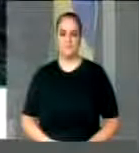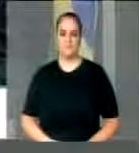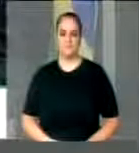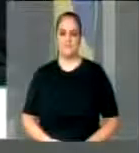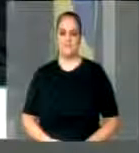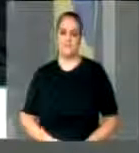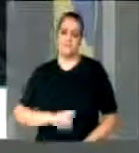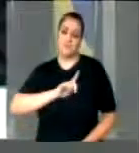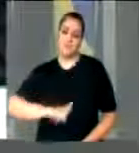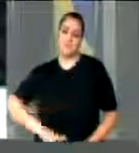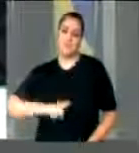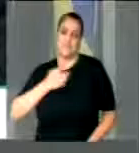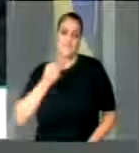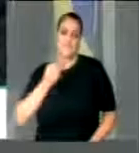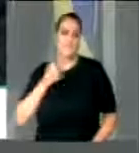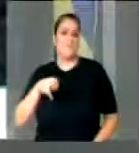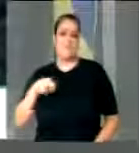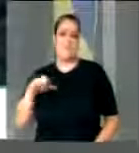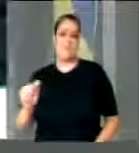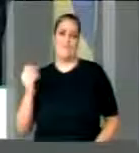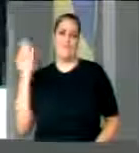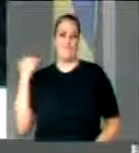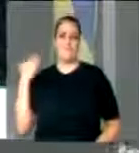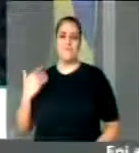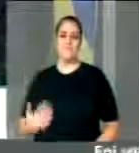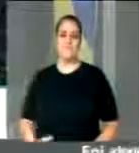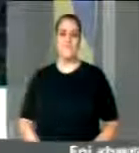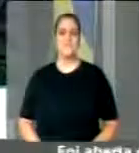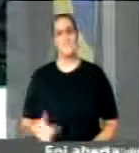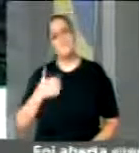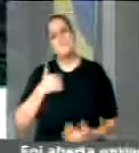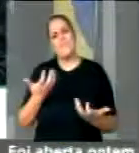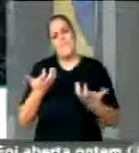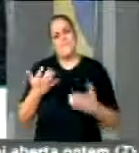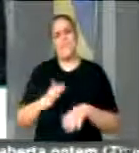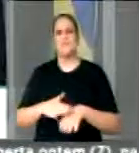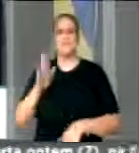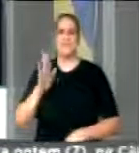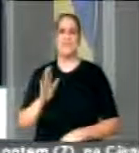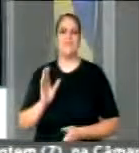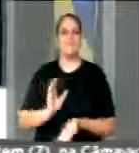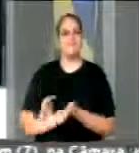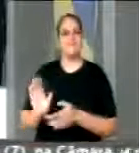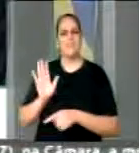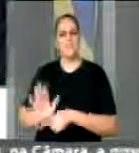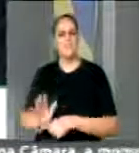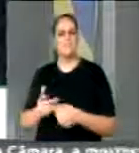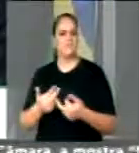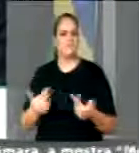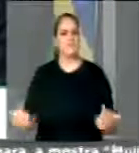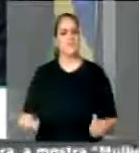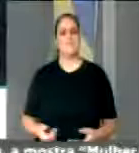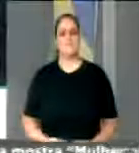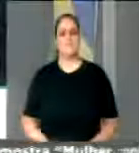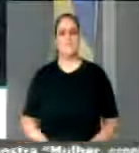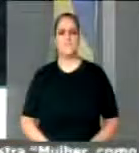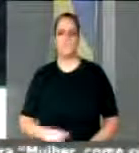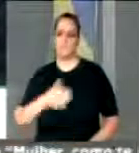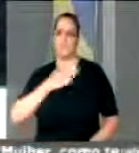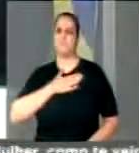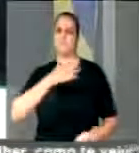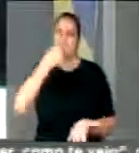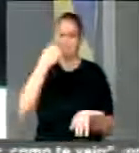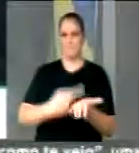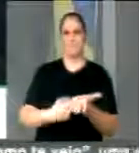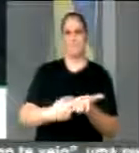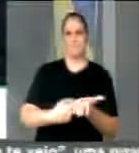e desejar a ele boa sorte nessa nova condução como líder do Congresso, do governo no Congresso. Como